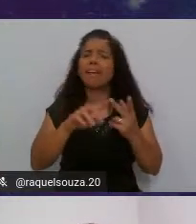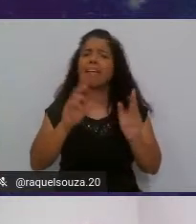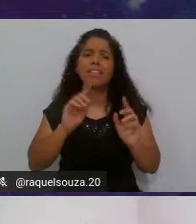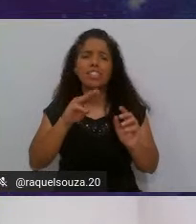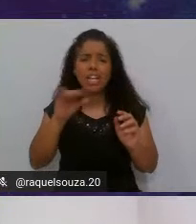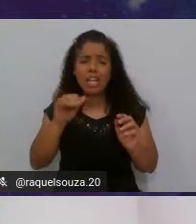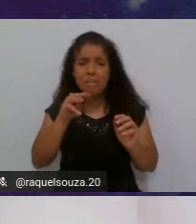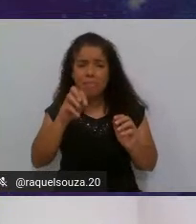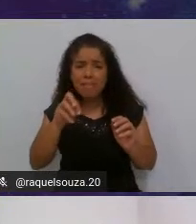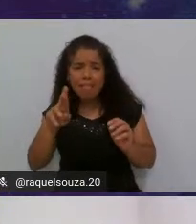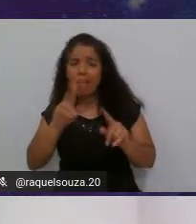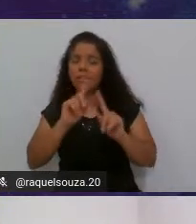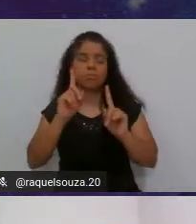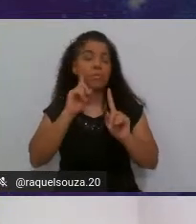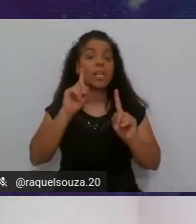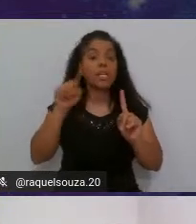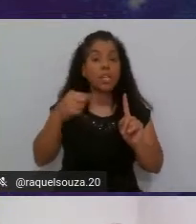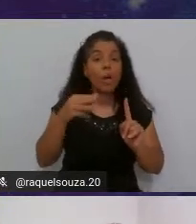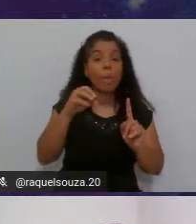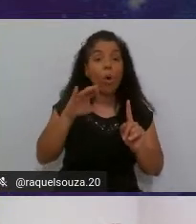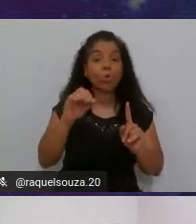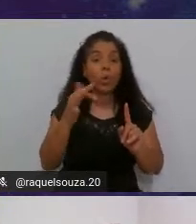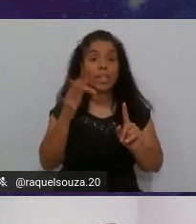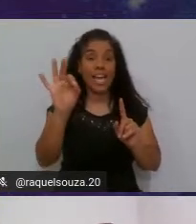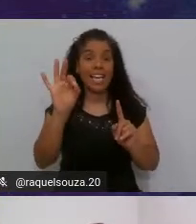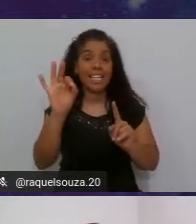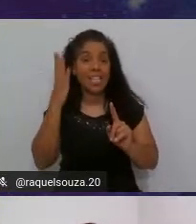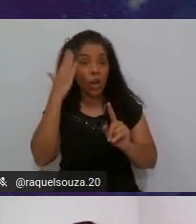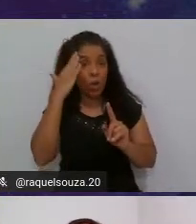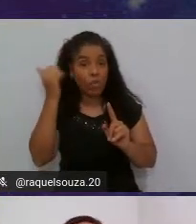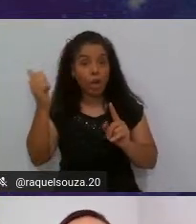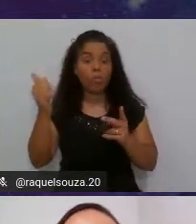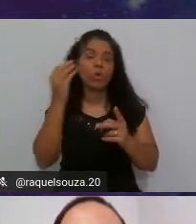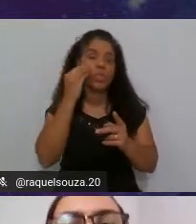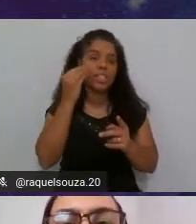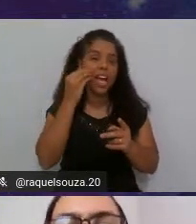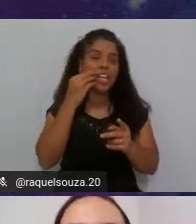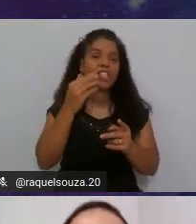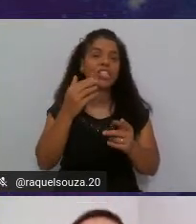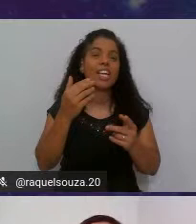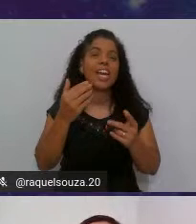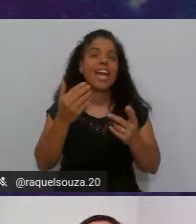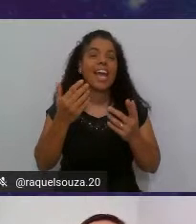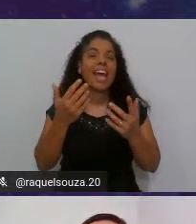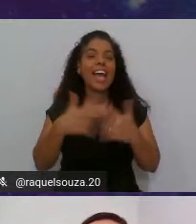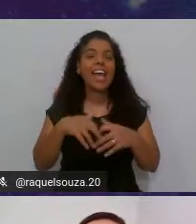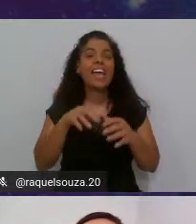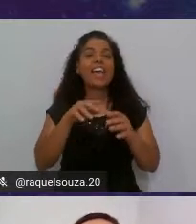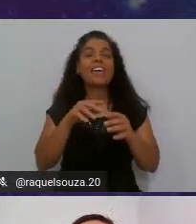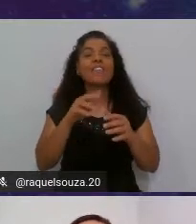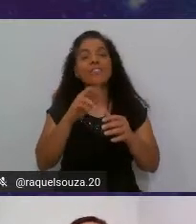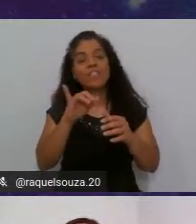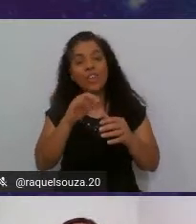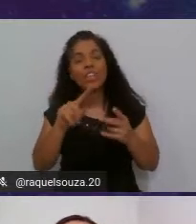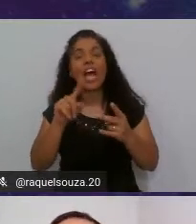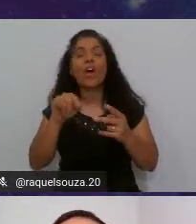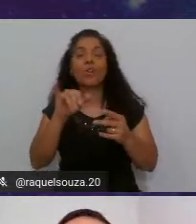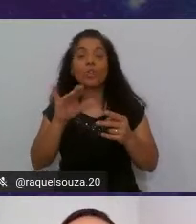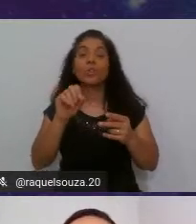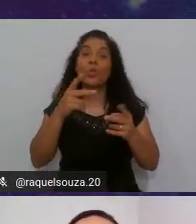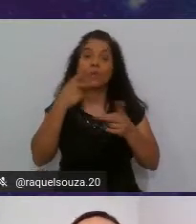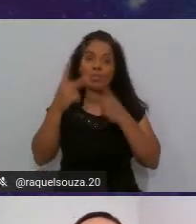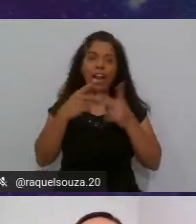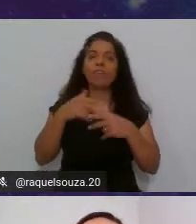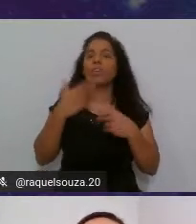eu aprendi lá no módulo 10 o famoso teste não funcional que o Júlio falava e daí então eu